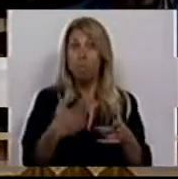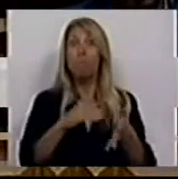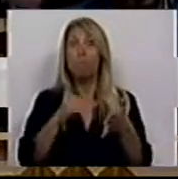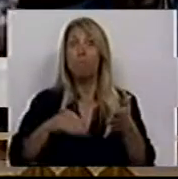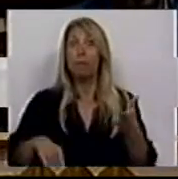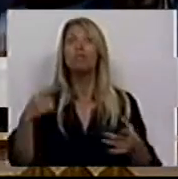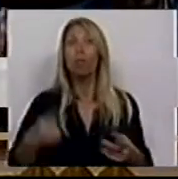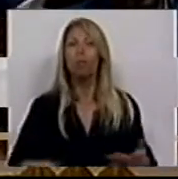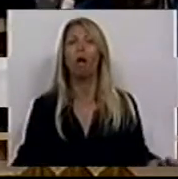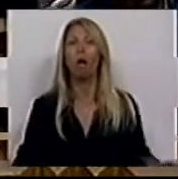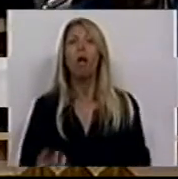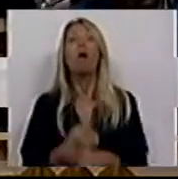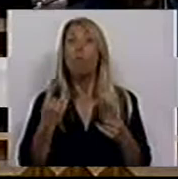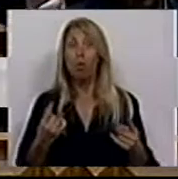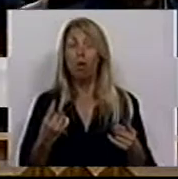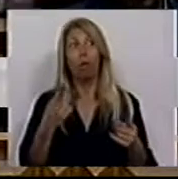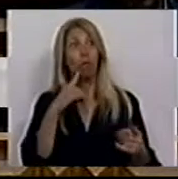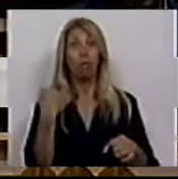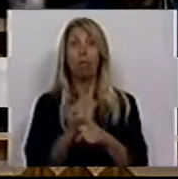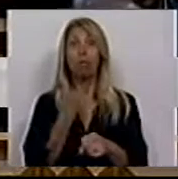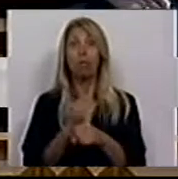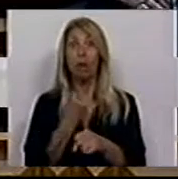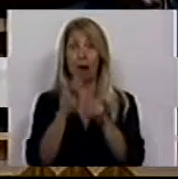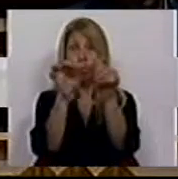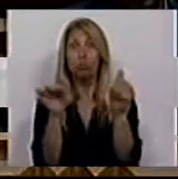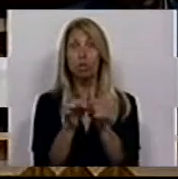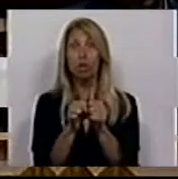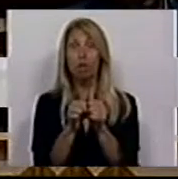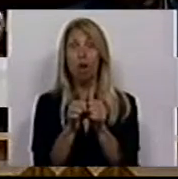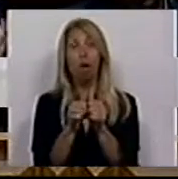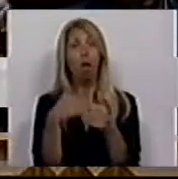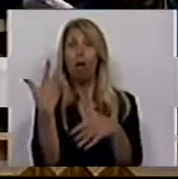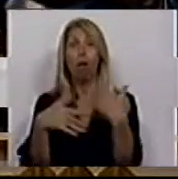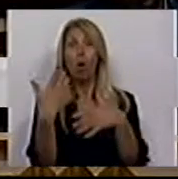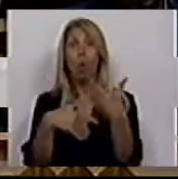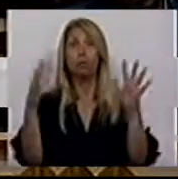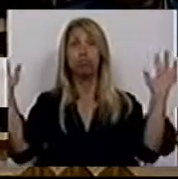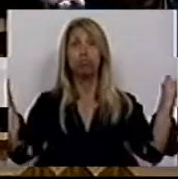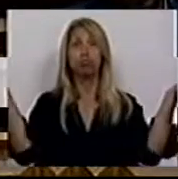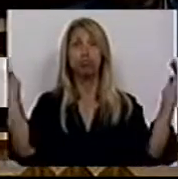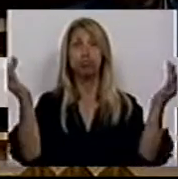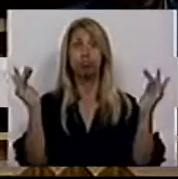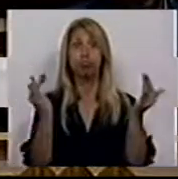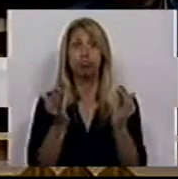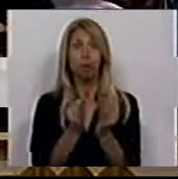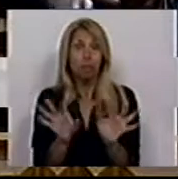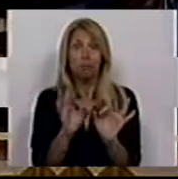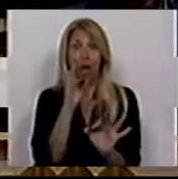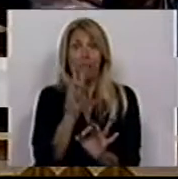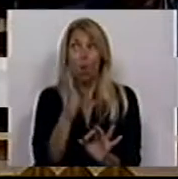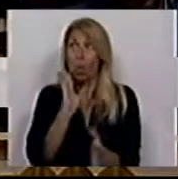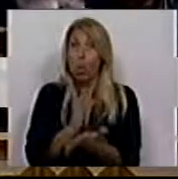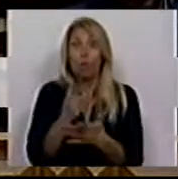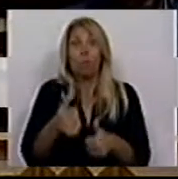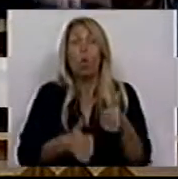continuam a desaparecer postos de trabalho do sistema, como se viu pelos últimos concursos, e como se prevê em relação ao próprio